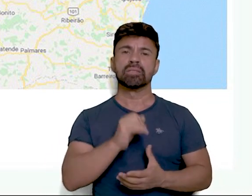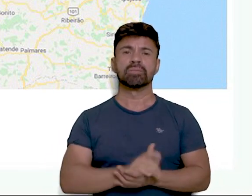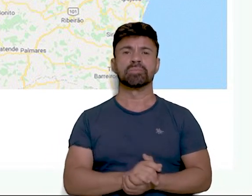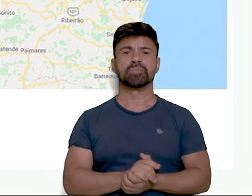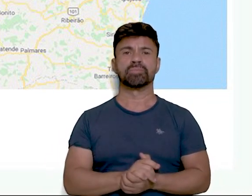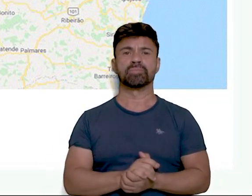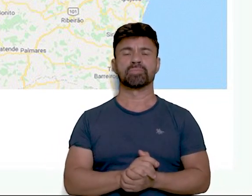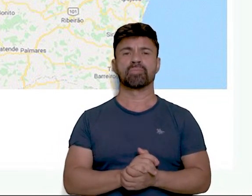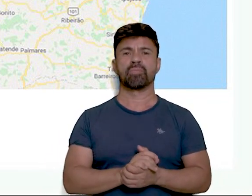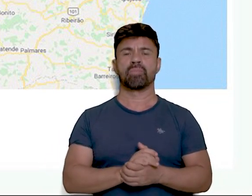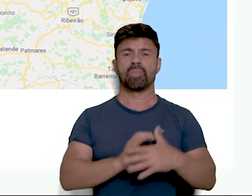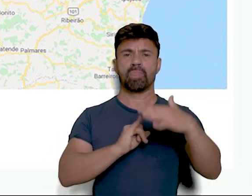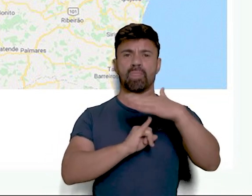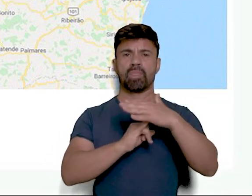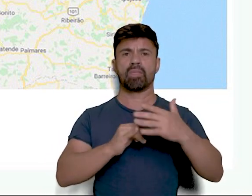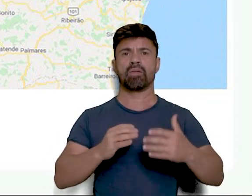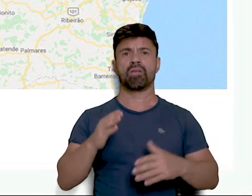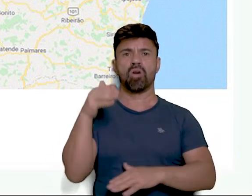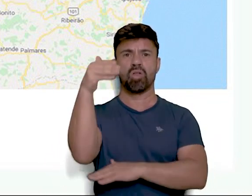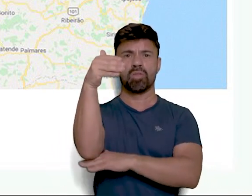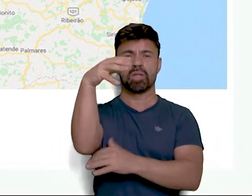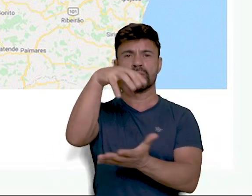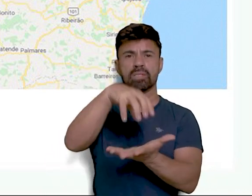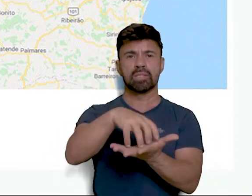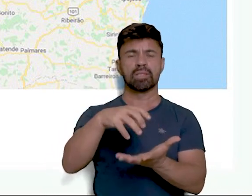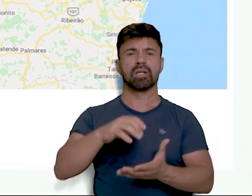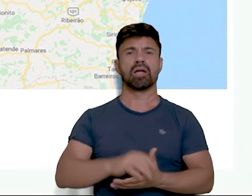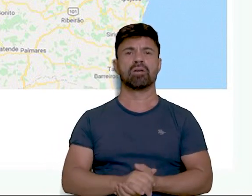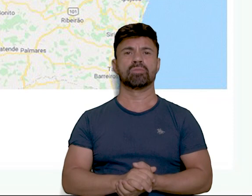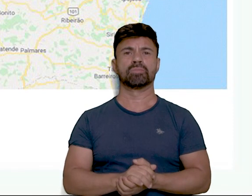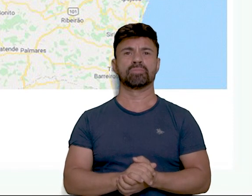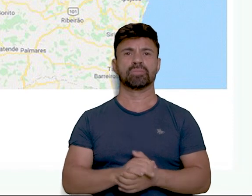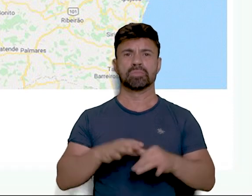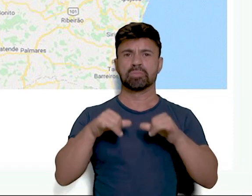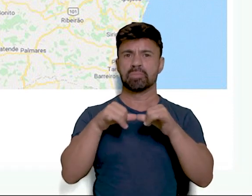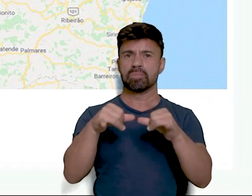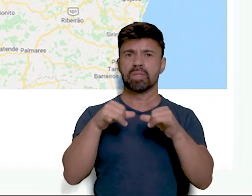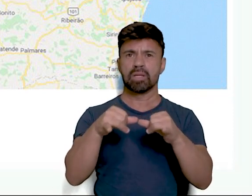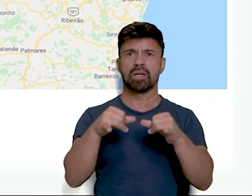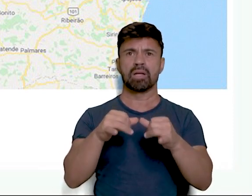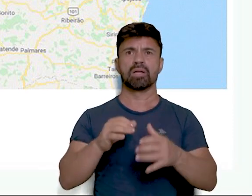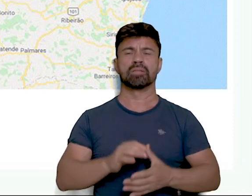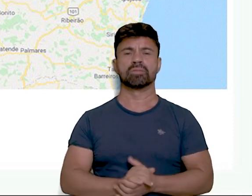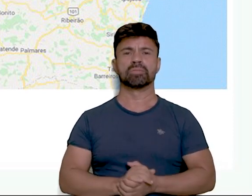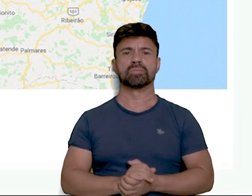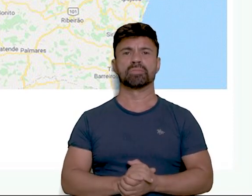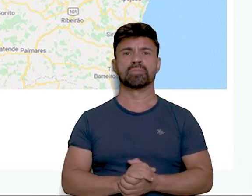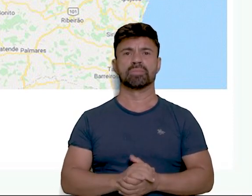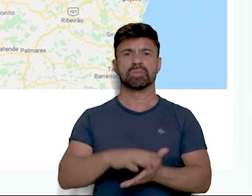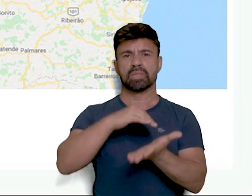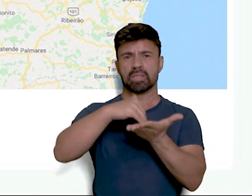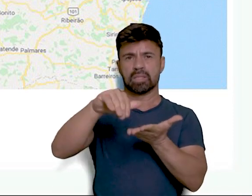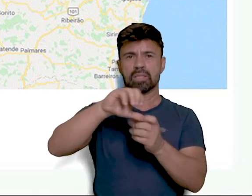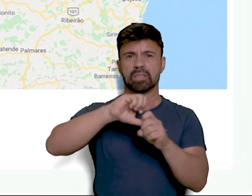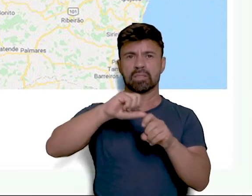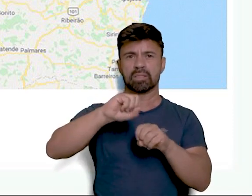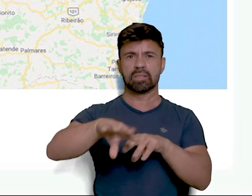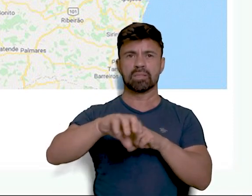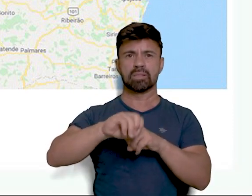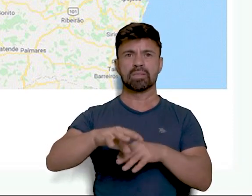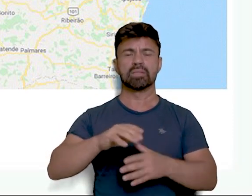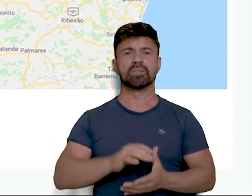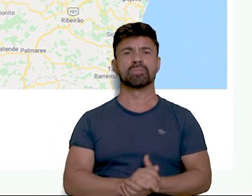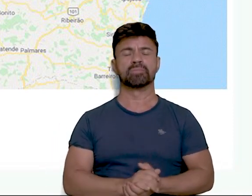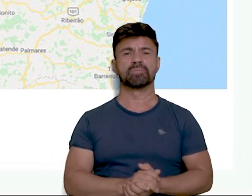uma instituição particular. Hotel Central e Caruaru. Vemos aqui rede de supermercado. Vemos aqui Secretaria da Educação. Vemos aqui